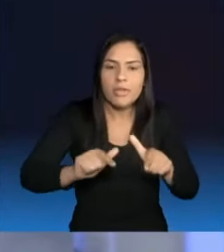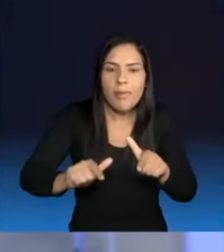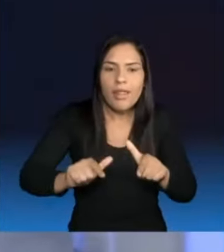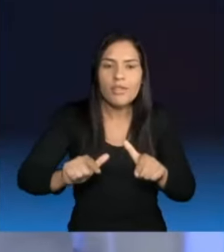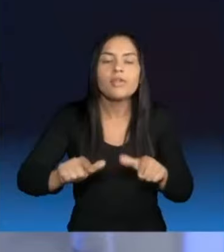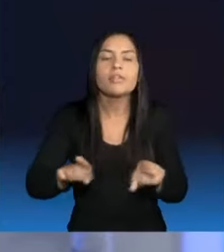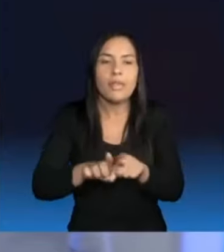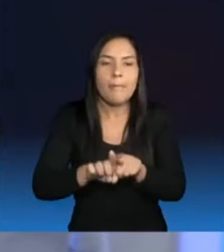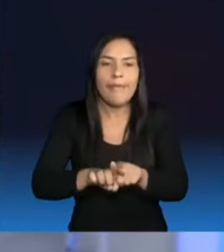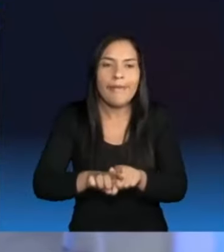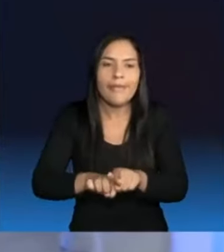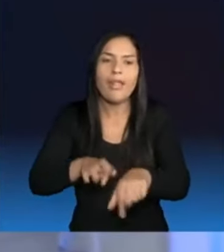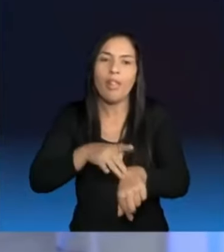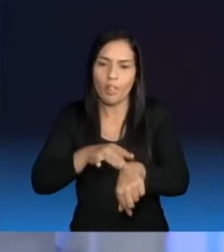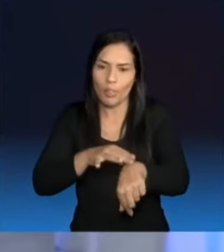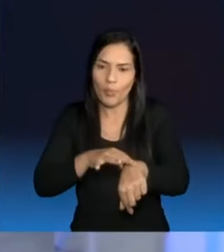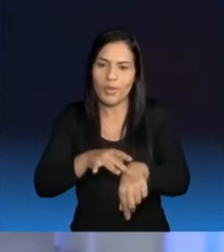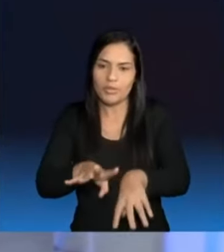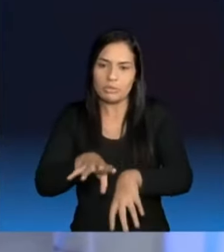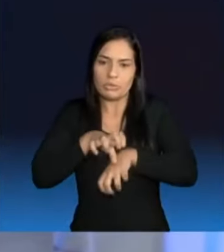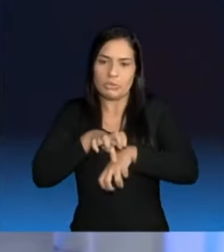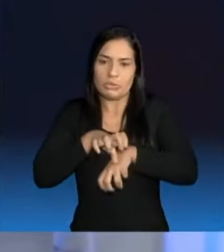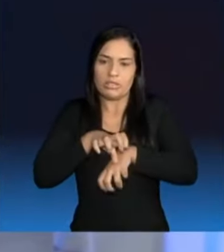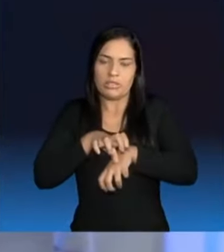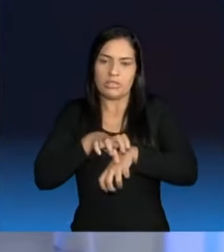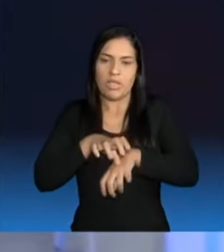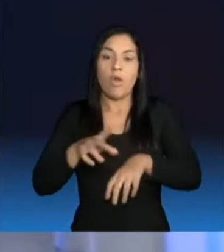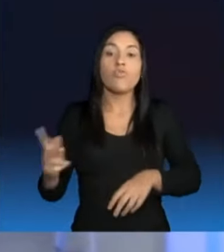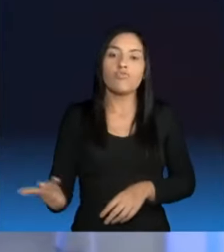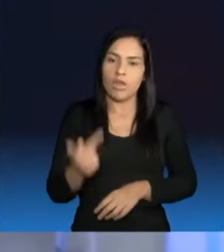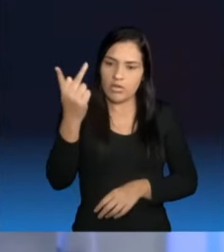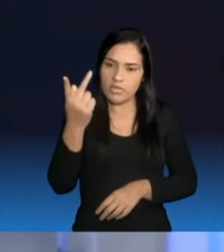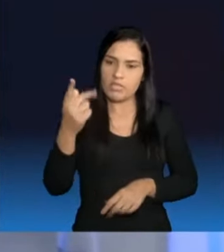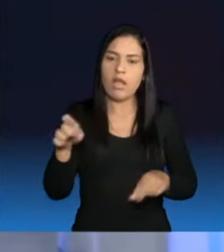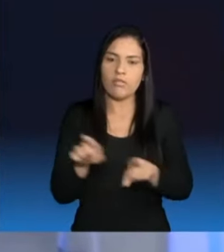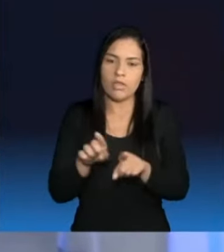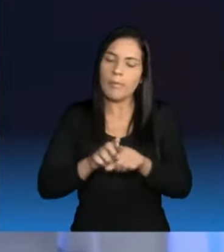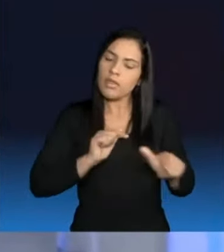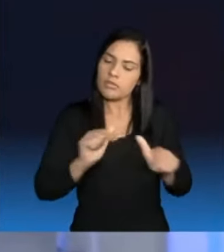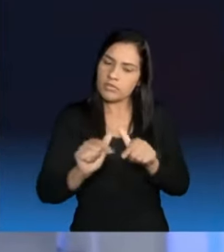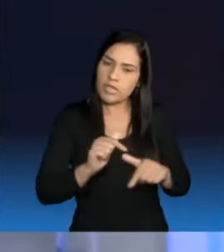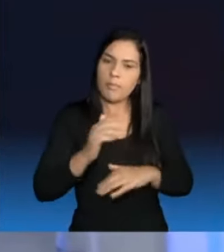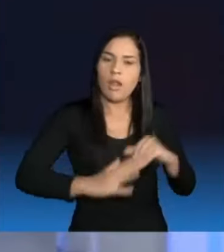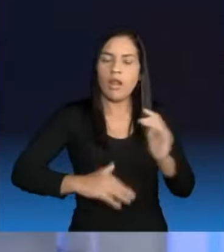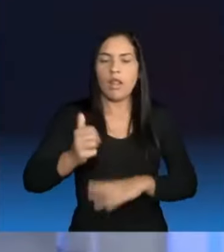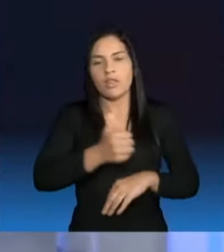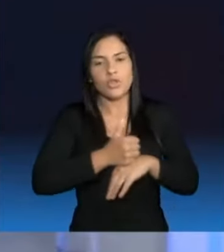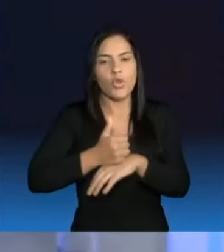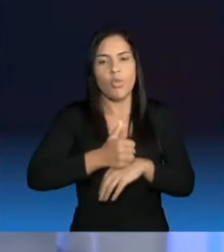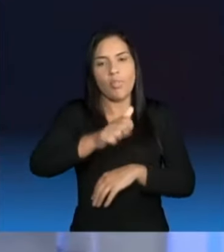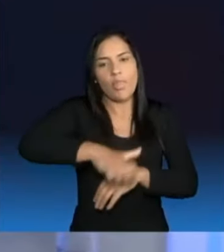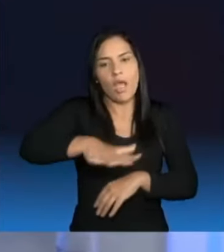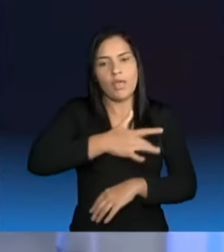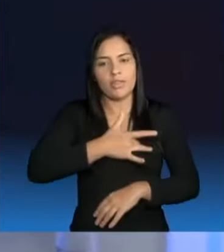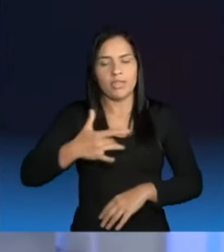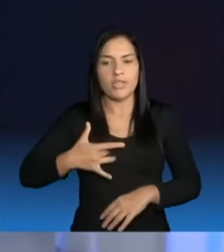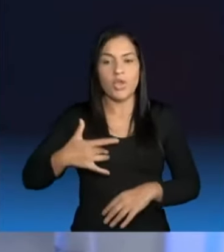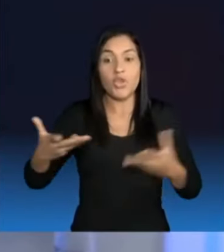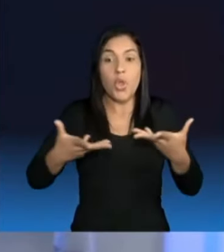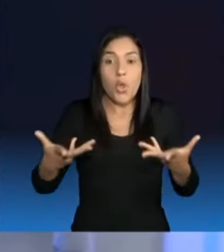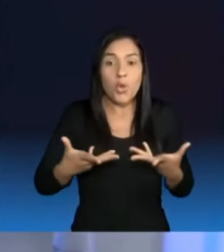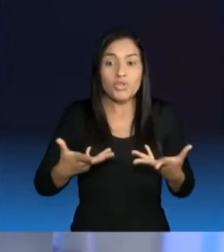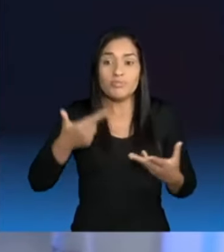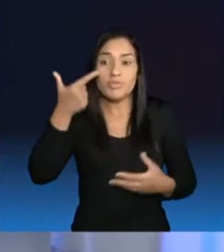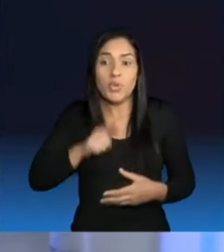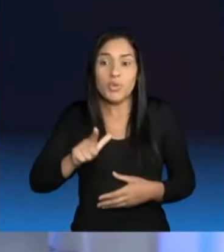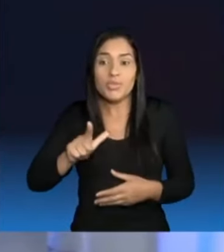os servidores, que é outra coisa que há muito tempo não acontece. Hoje um servidor, não só da área da saúde, tem que entrar na justiça para conseguir um direito que